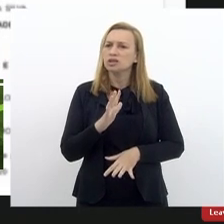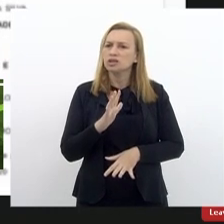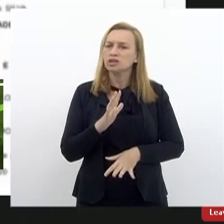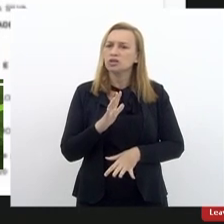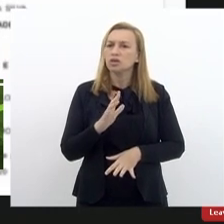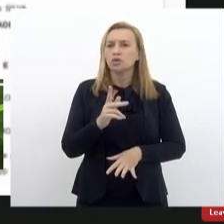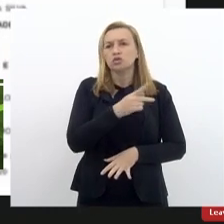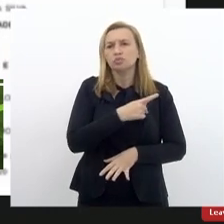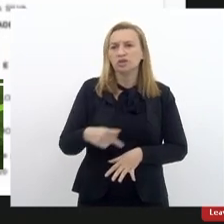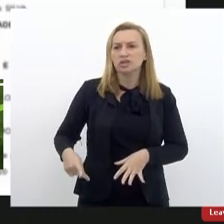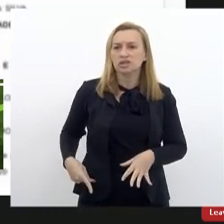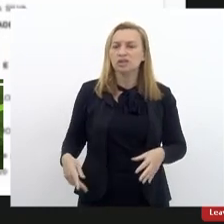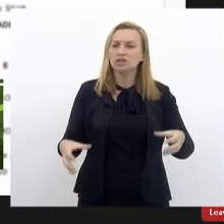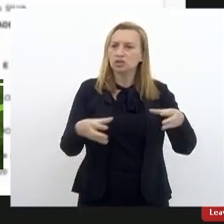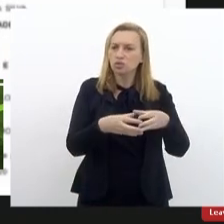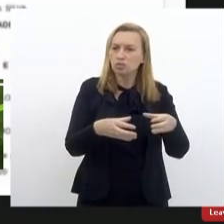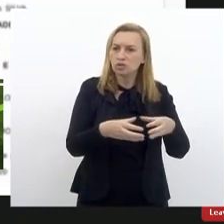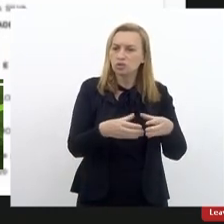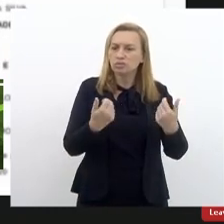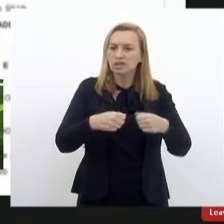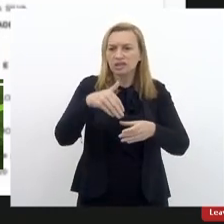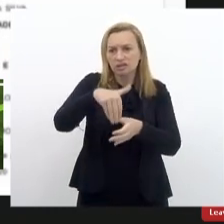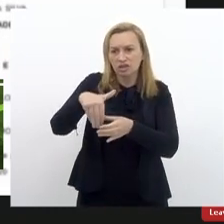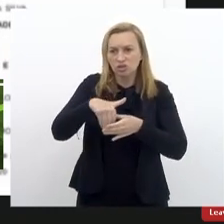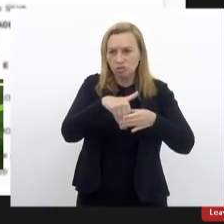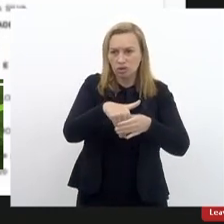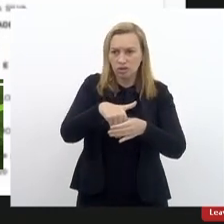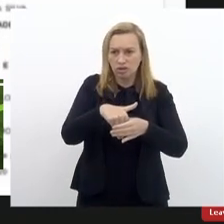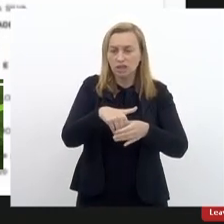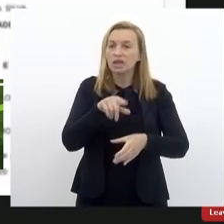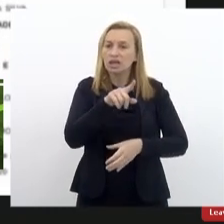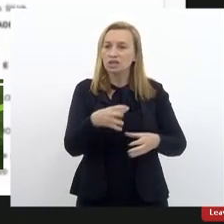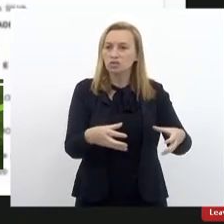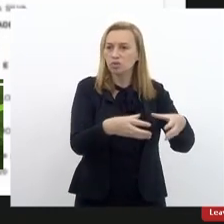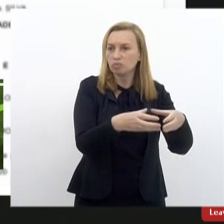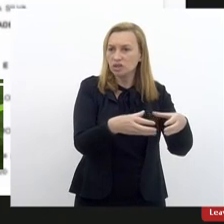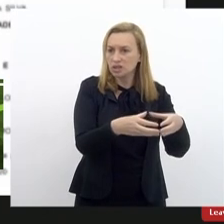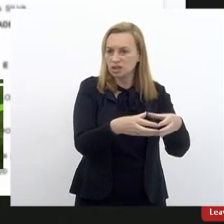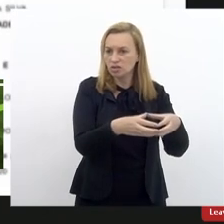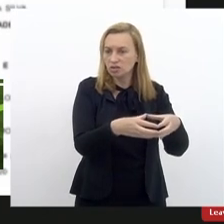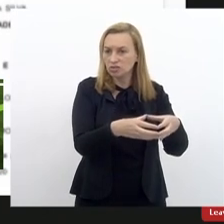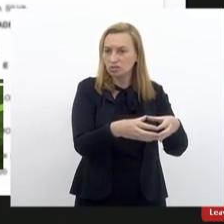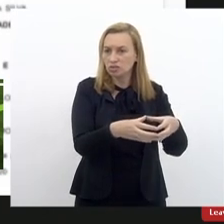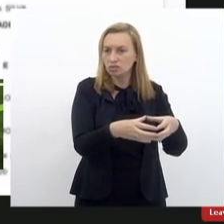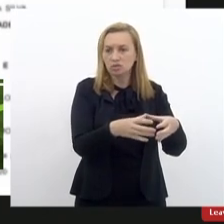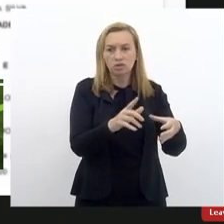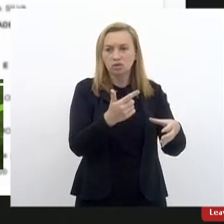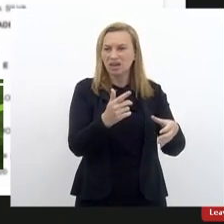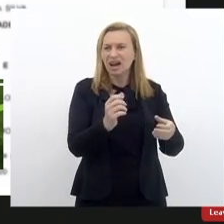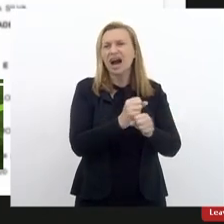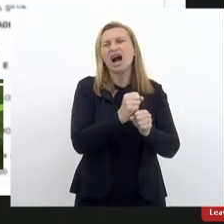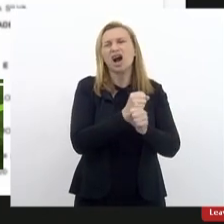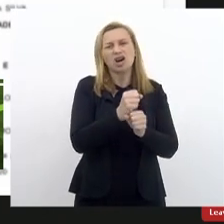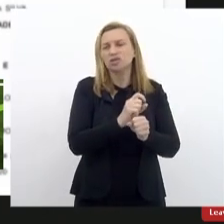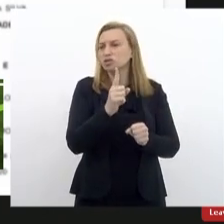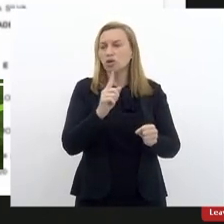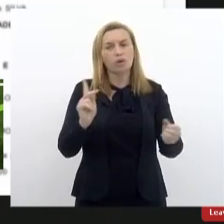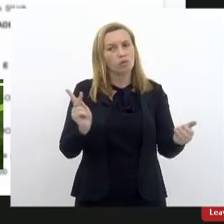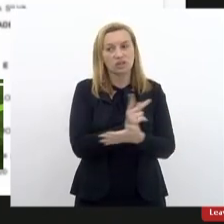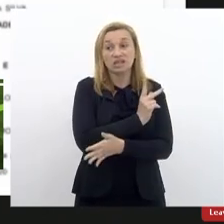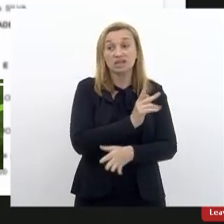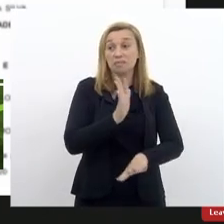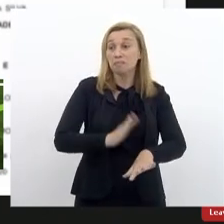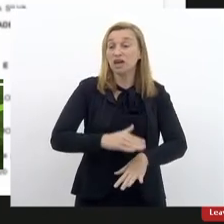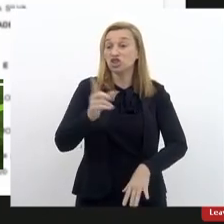presidentes das câmaras e das comissões deveriam ser eleitos. E essas eleições não ocorriam há muito tempo, muito mais tempo do